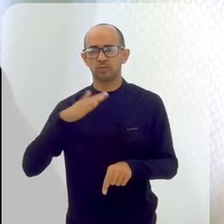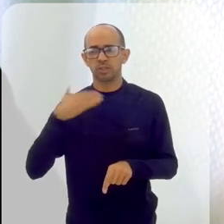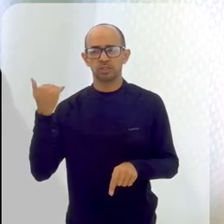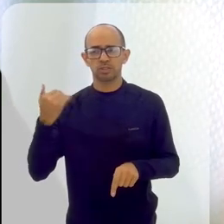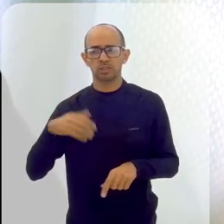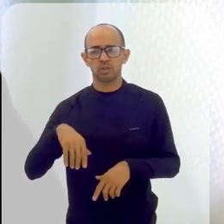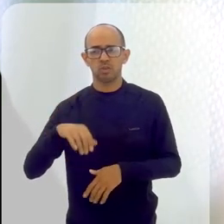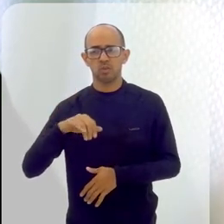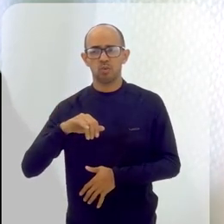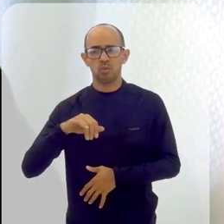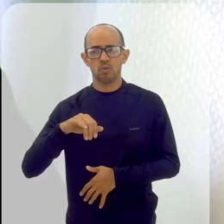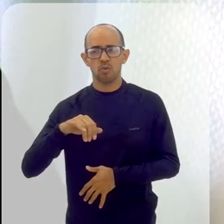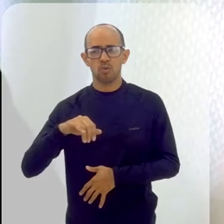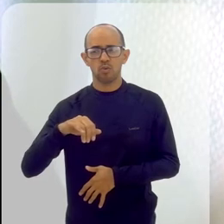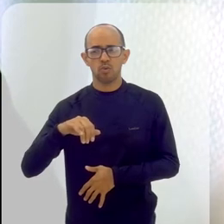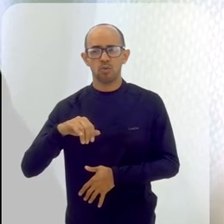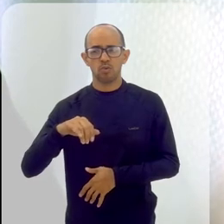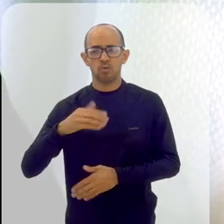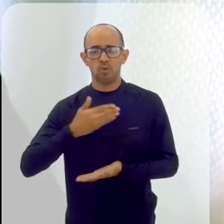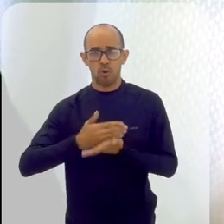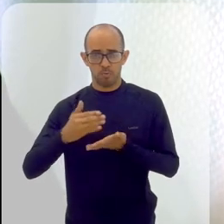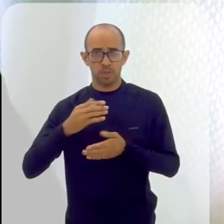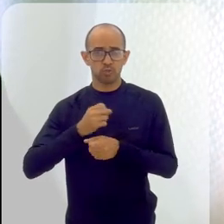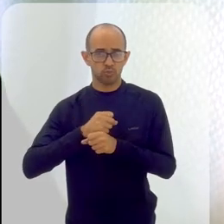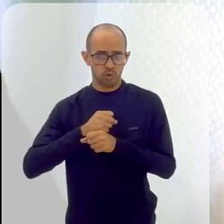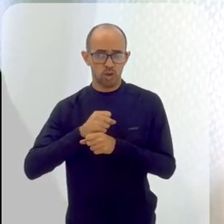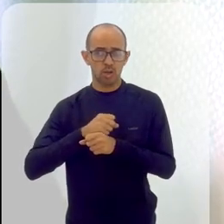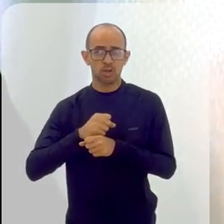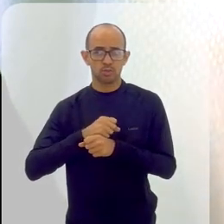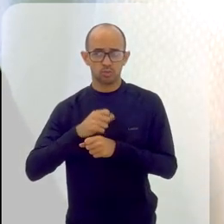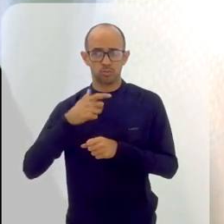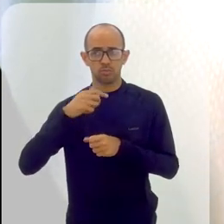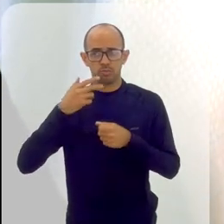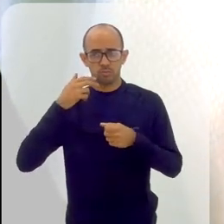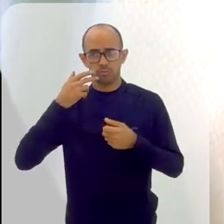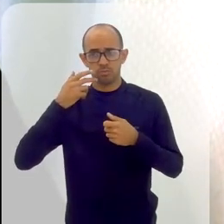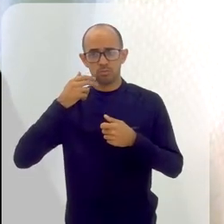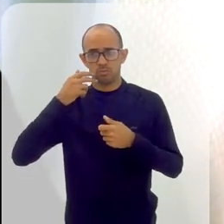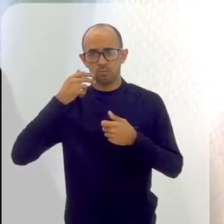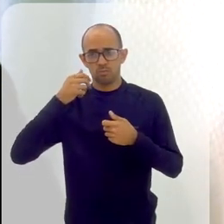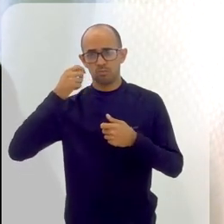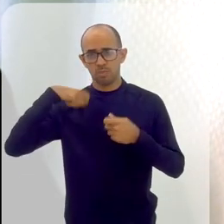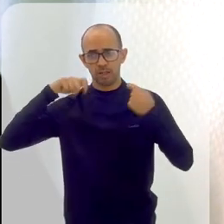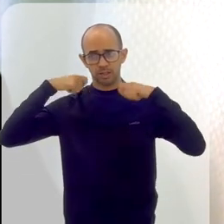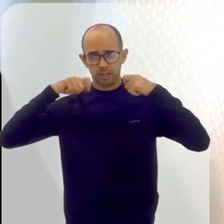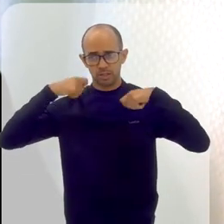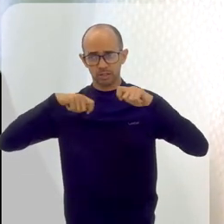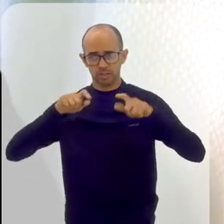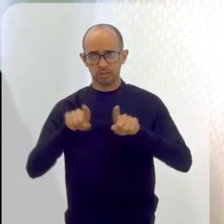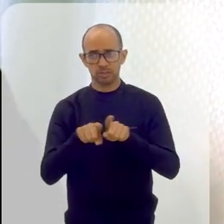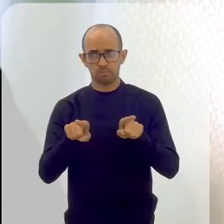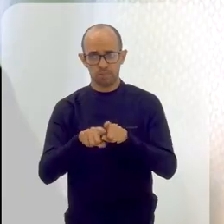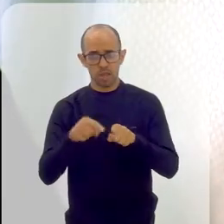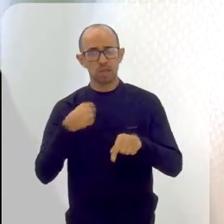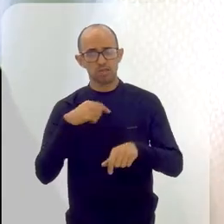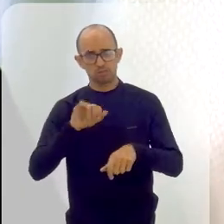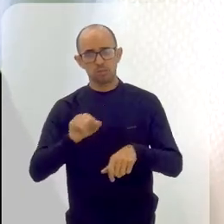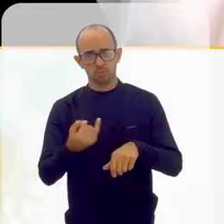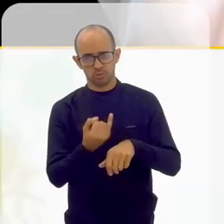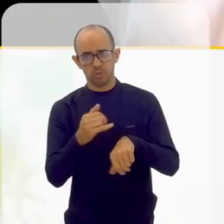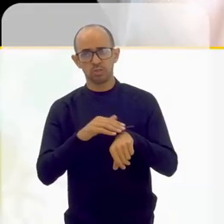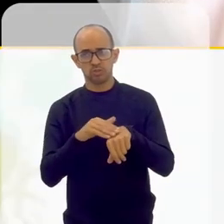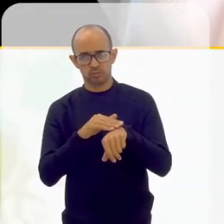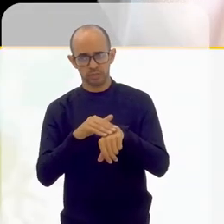tempo, no início desse ano. E eu tive a oportunidade de conversar com ela e ter várias entrevistas gravadas